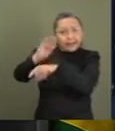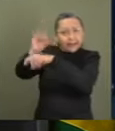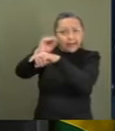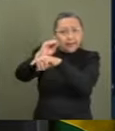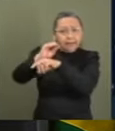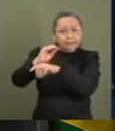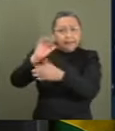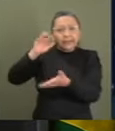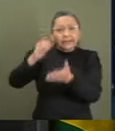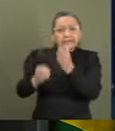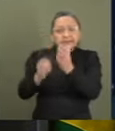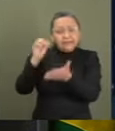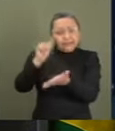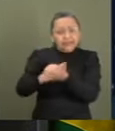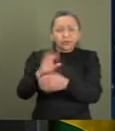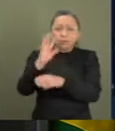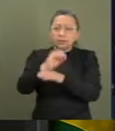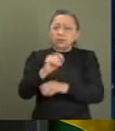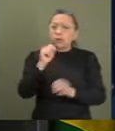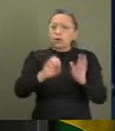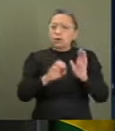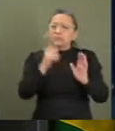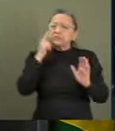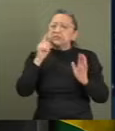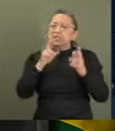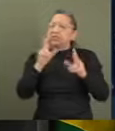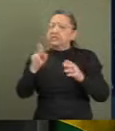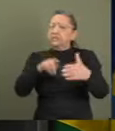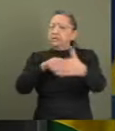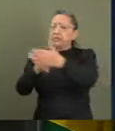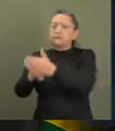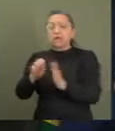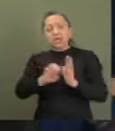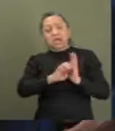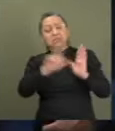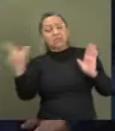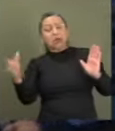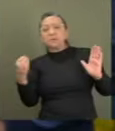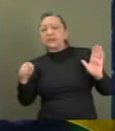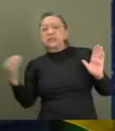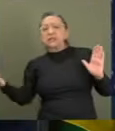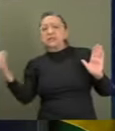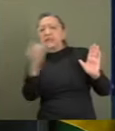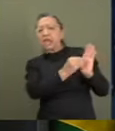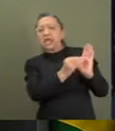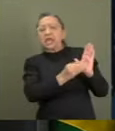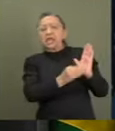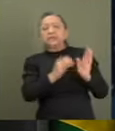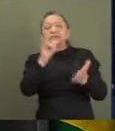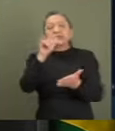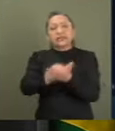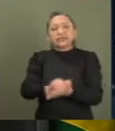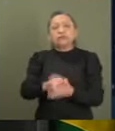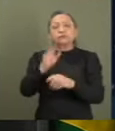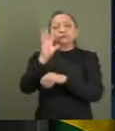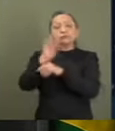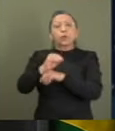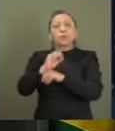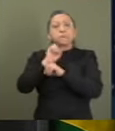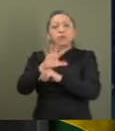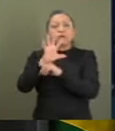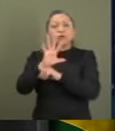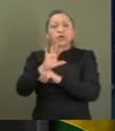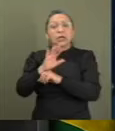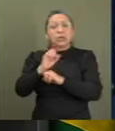Segundo a denúncia, o edital deveria prever a instalação de radares de velocidade com display luminoso,